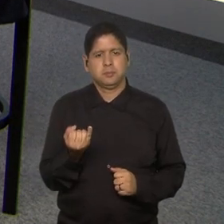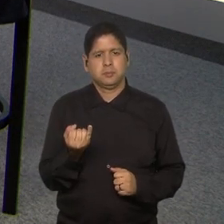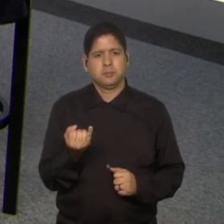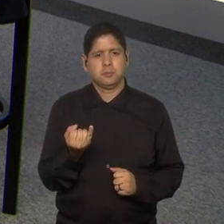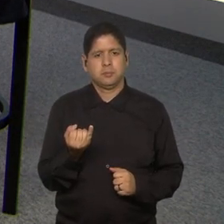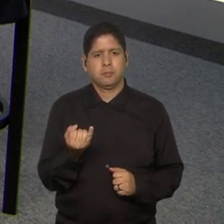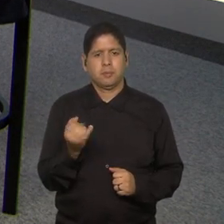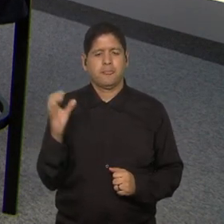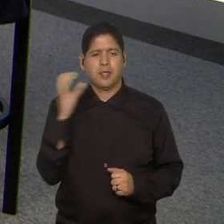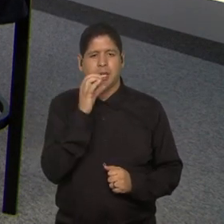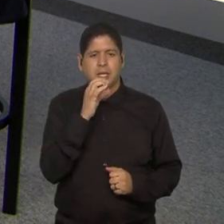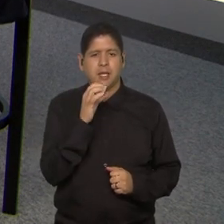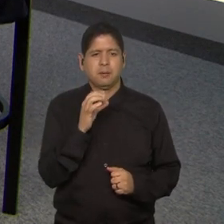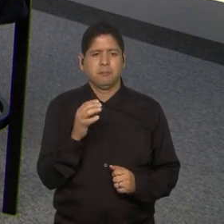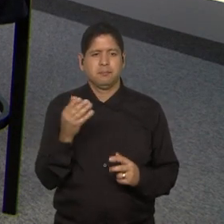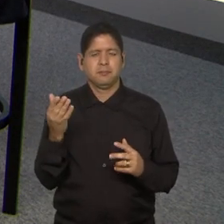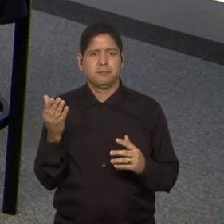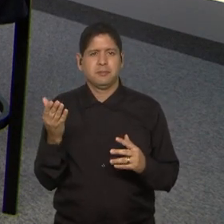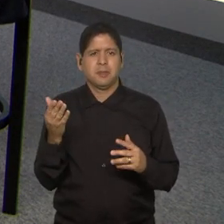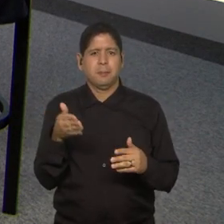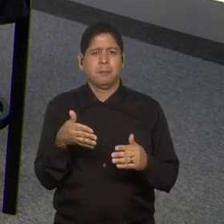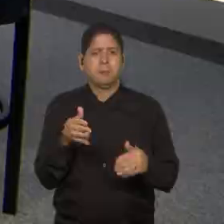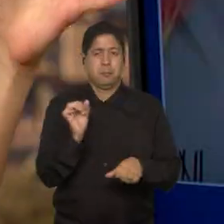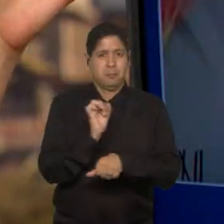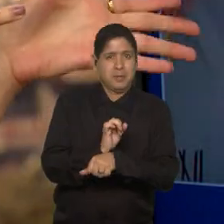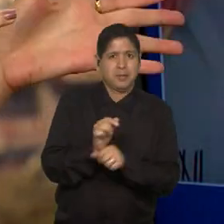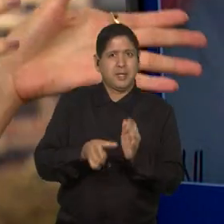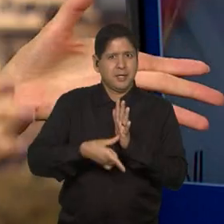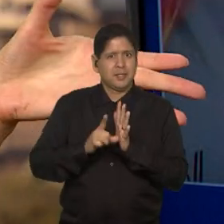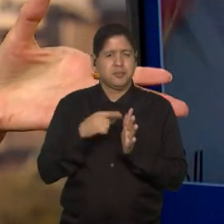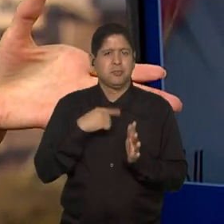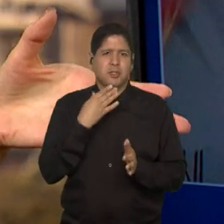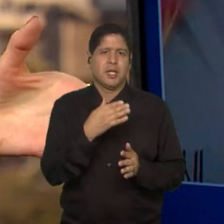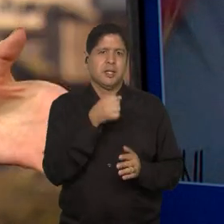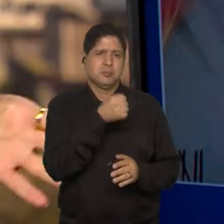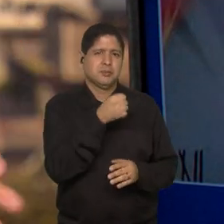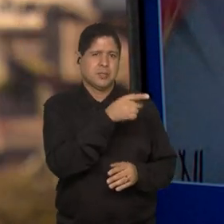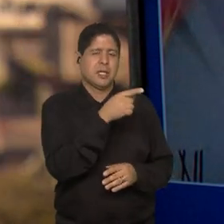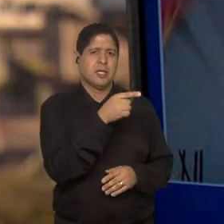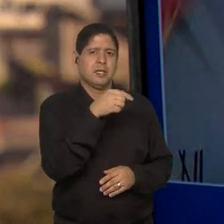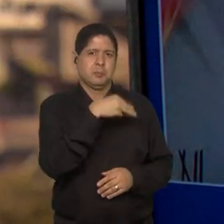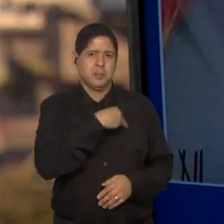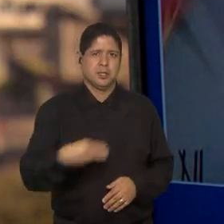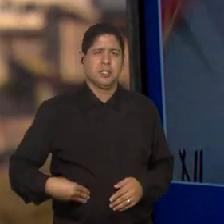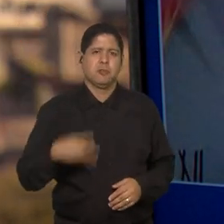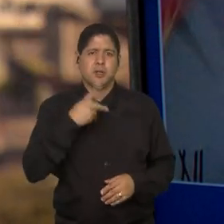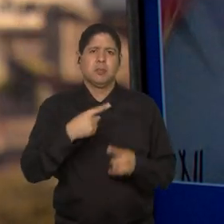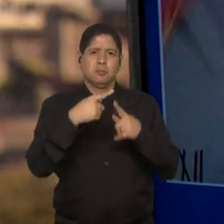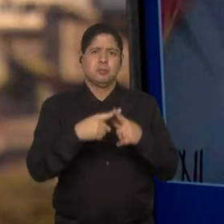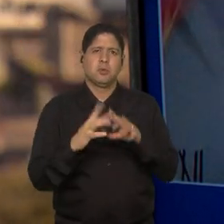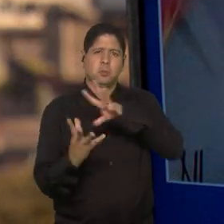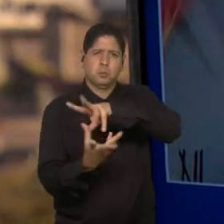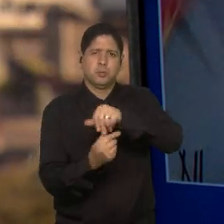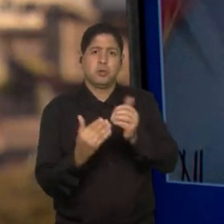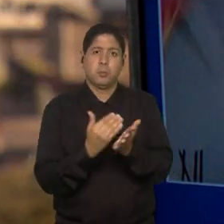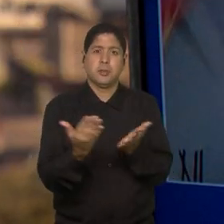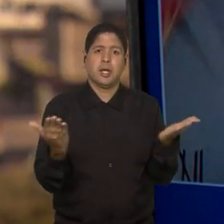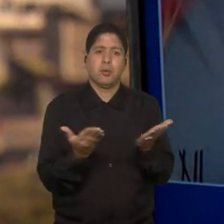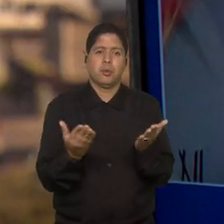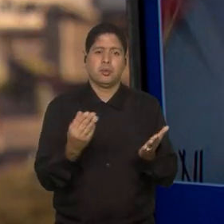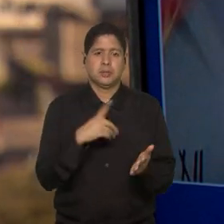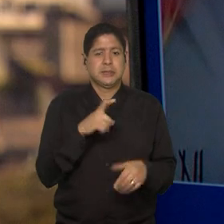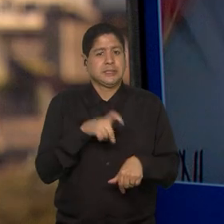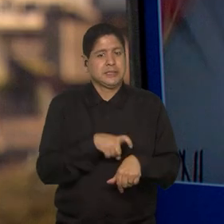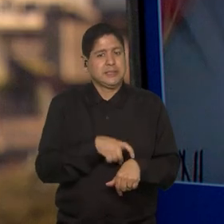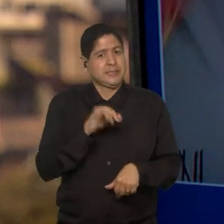rapidamente uma pausa, eu queria falar com a ministra, voltar a falar sobre o Mundial, que vai acontecer. Agora que a ministra está com